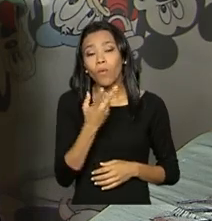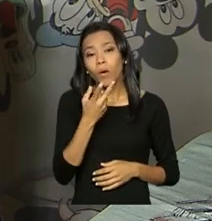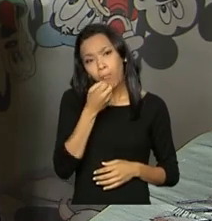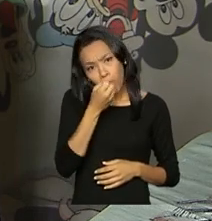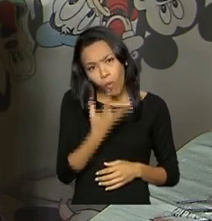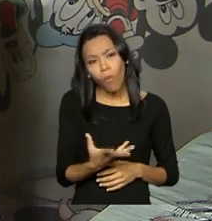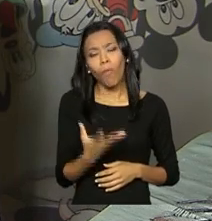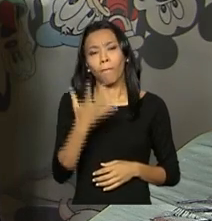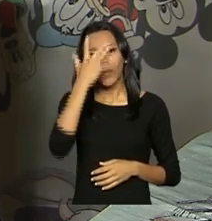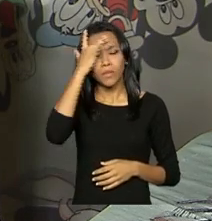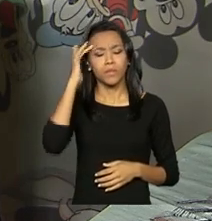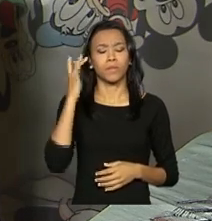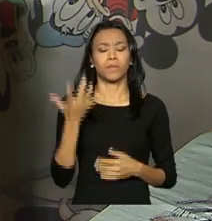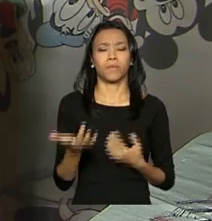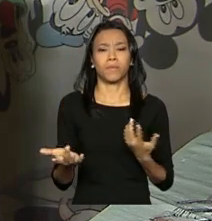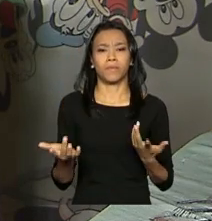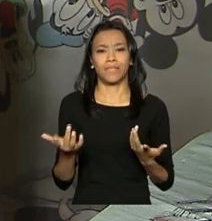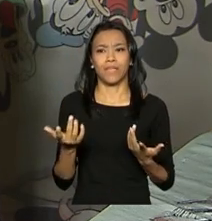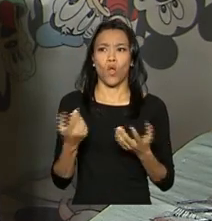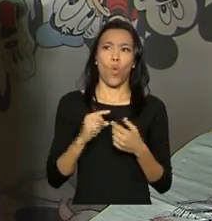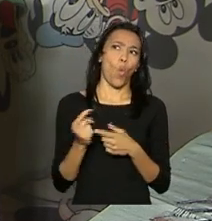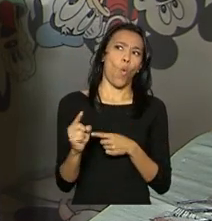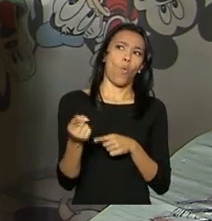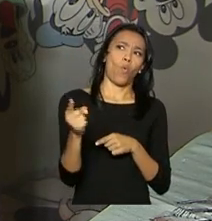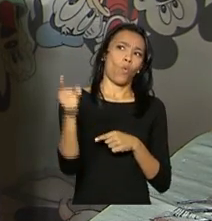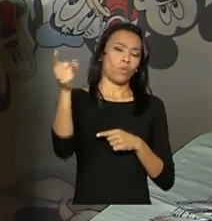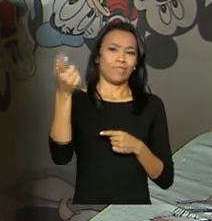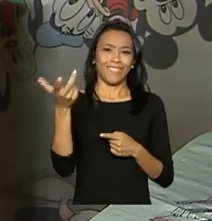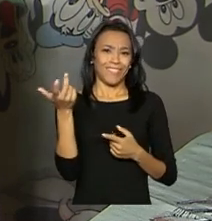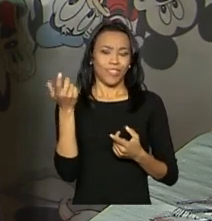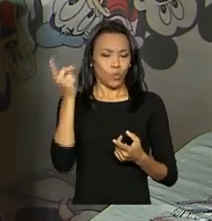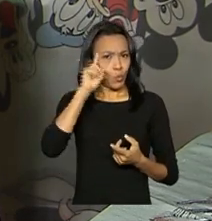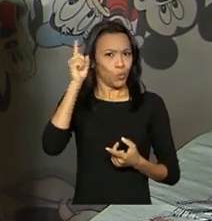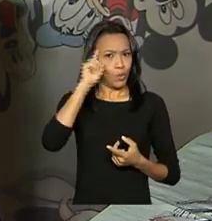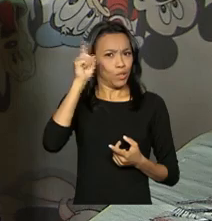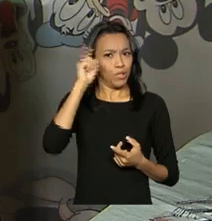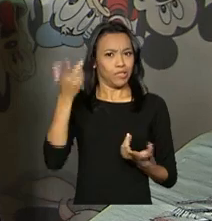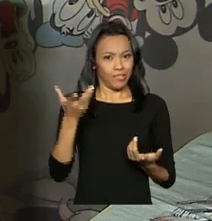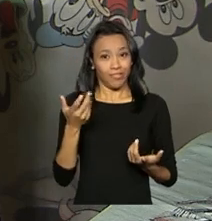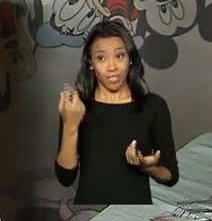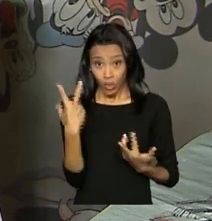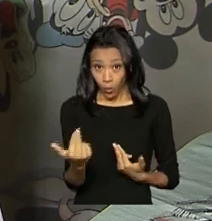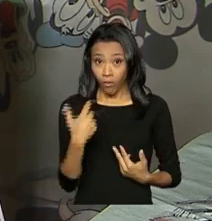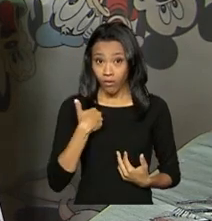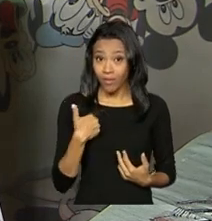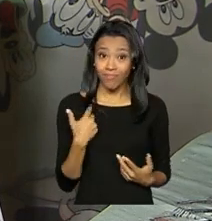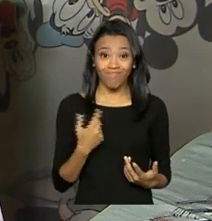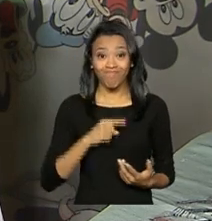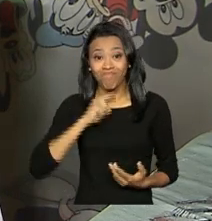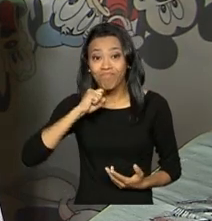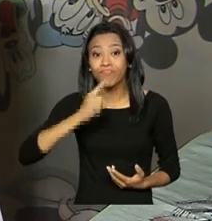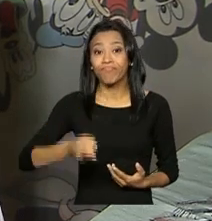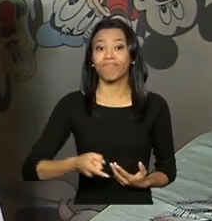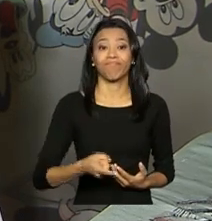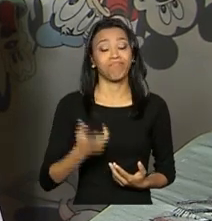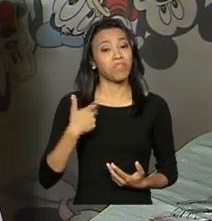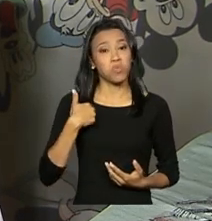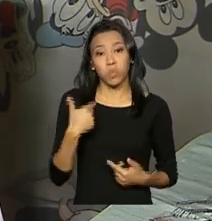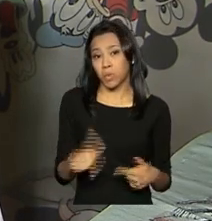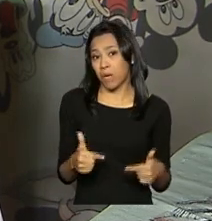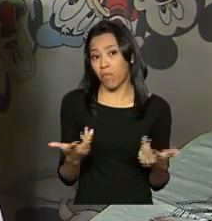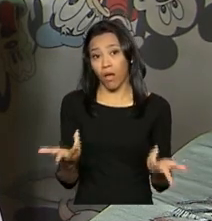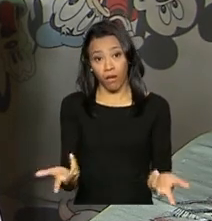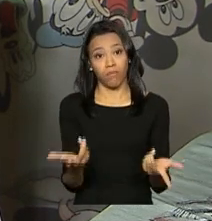pode ficar, ir longe muito todos os dias, sabe? Igual eu, que eu não trabalho.